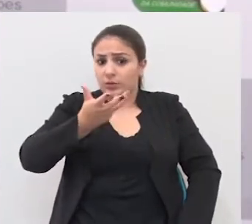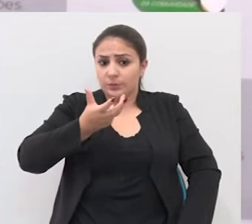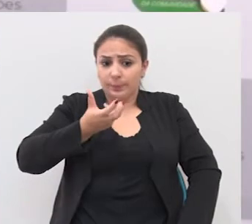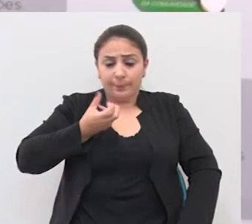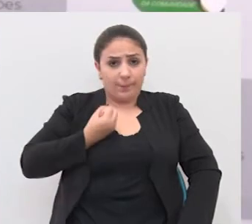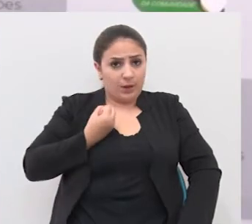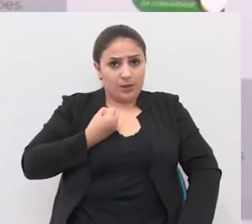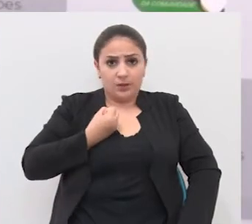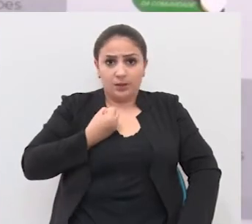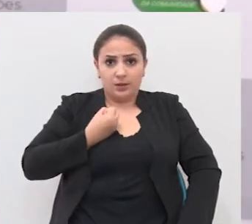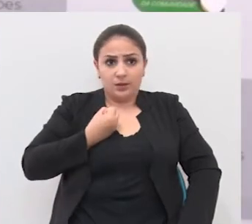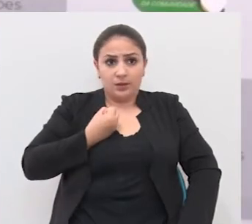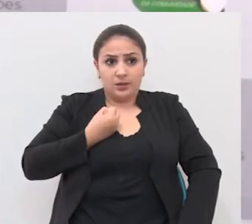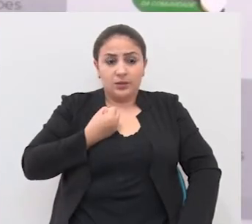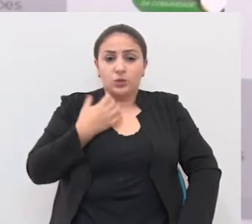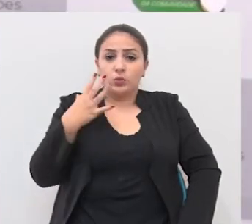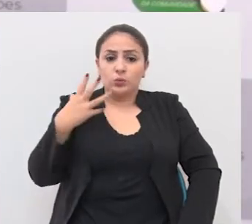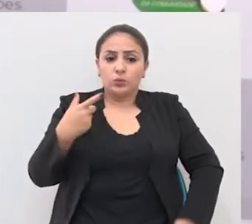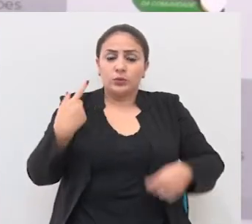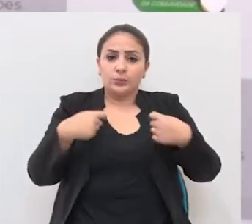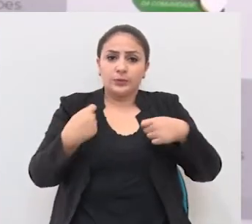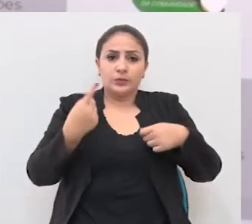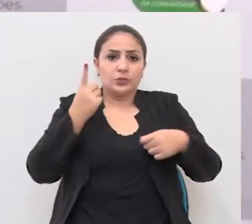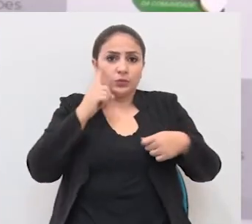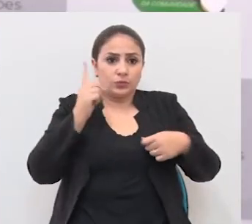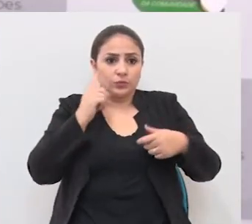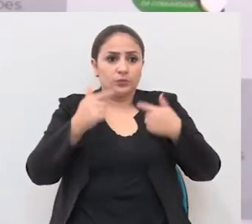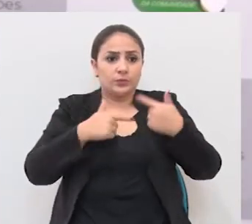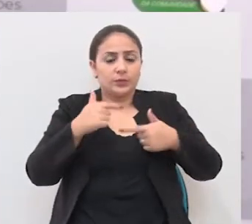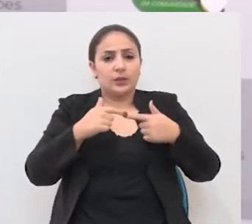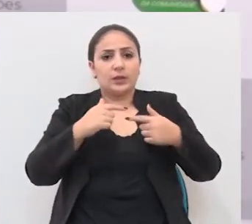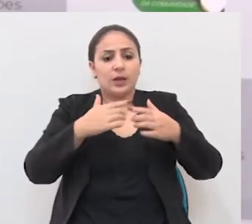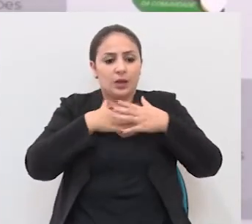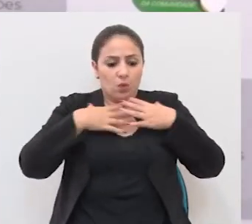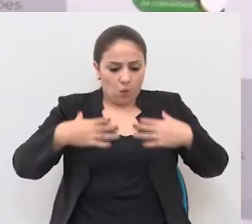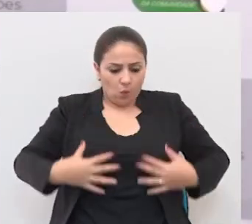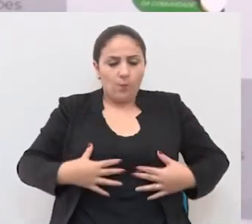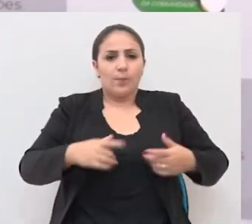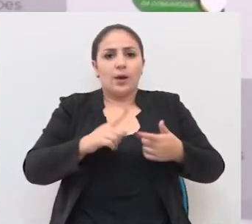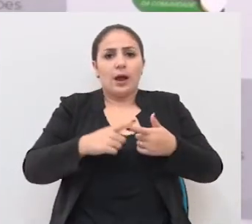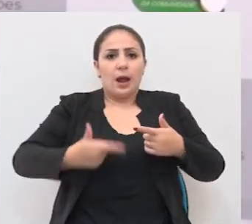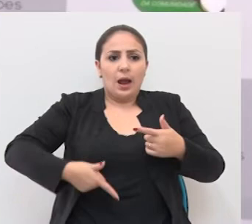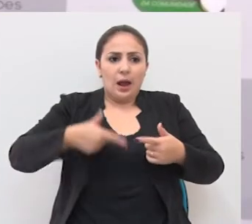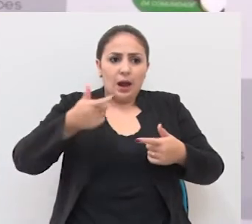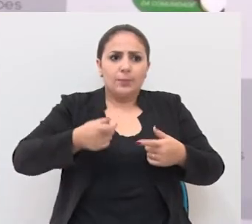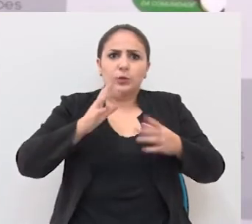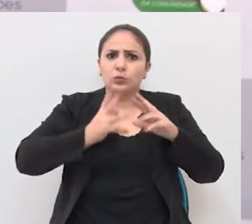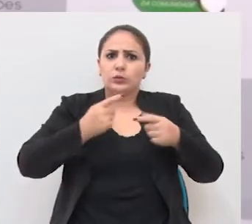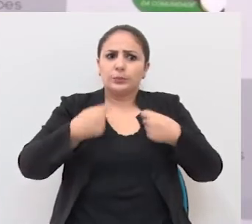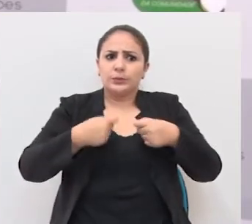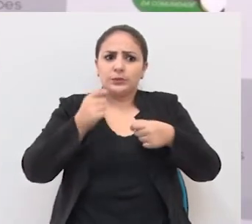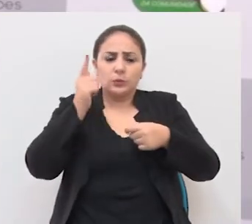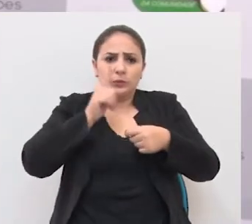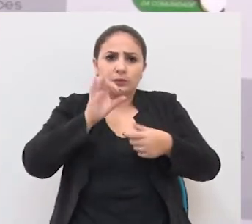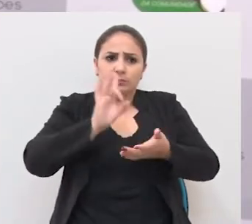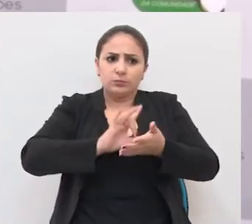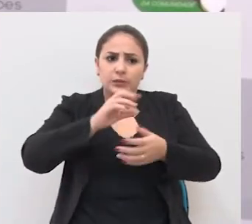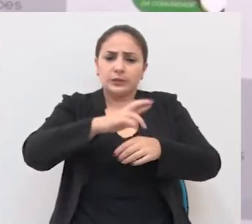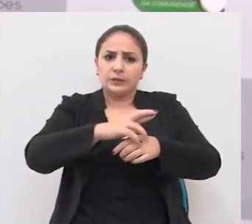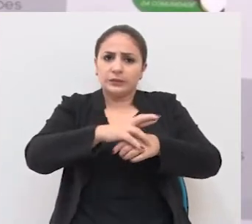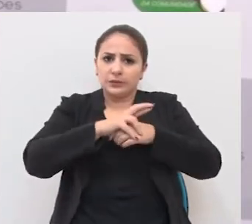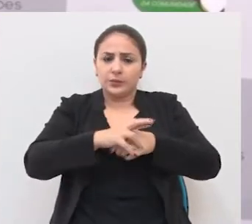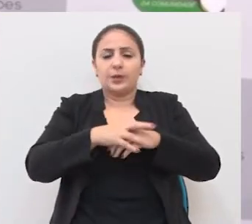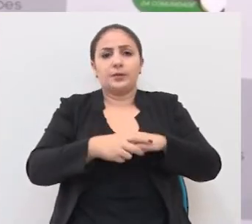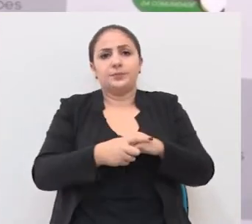já não estão mais recebendo aquilo que é necessário para o seu dia a dia de trabalho, escolher, ter armamento, o que eles precisam para garantir a sua